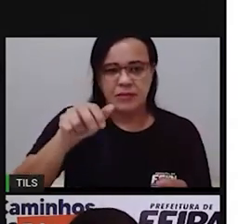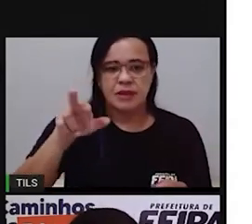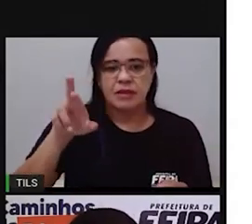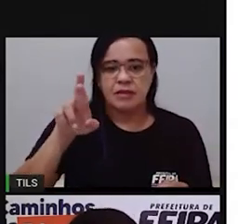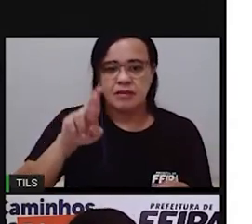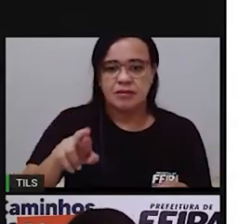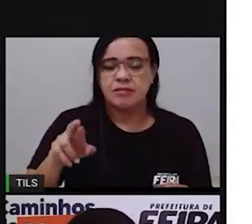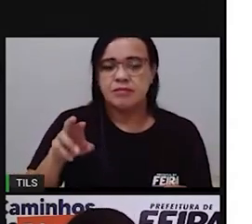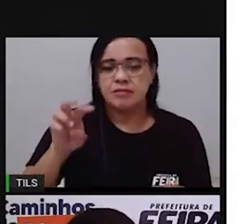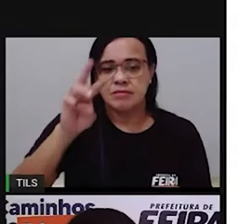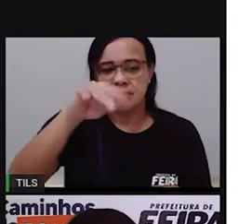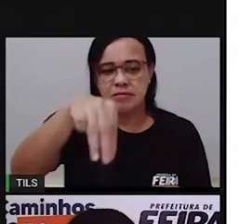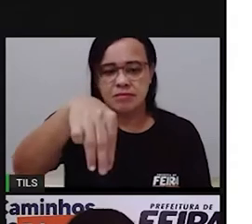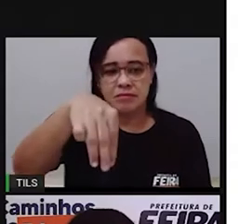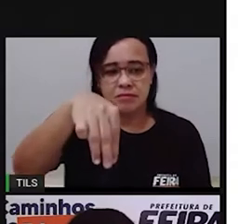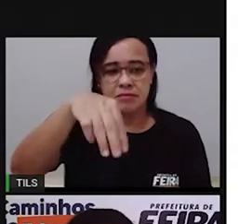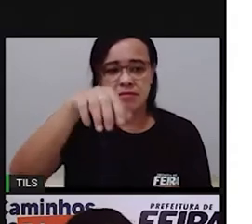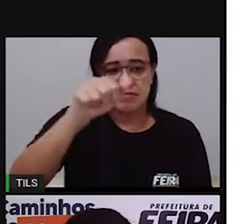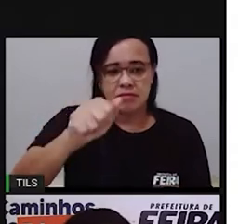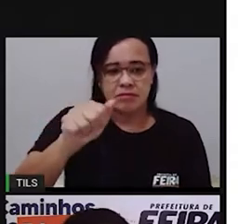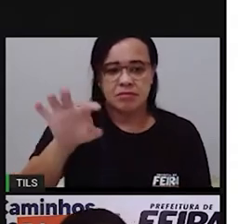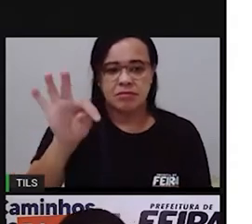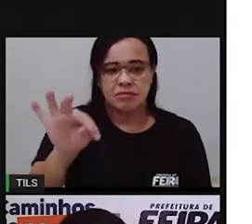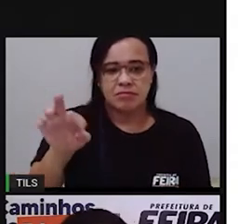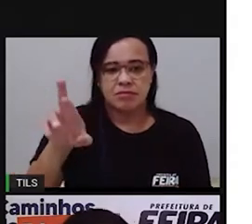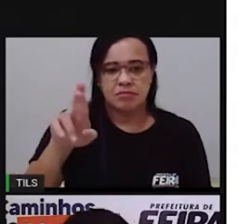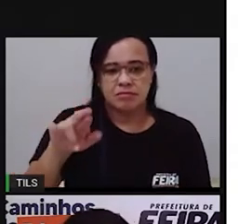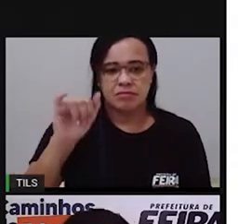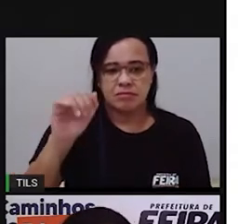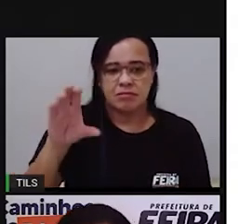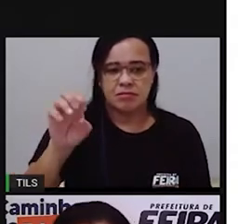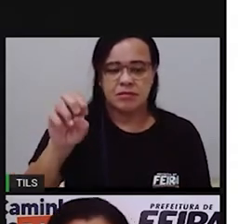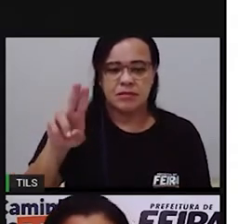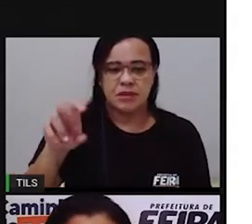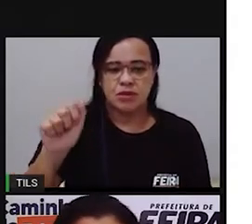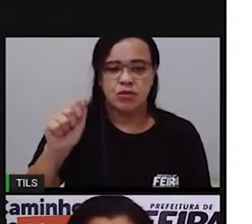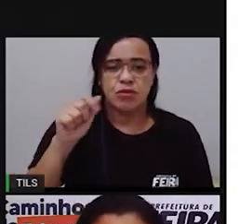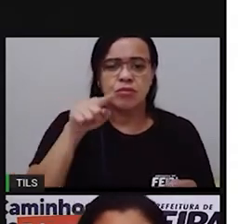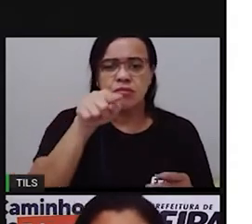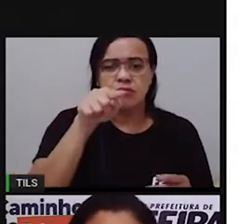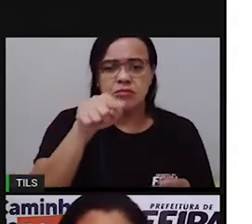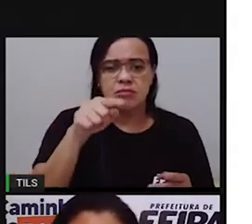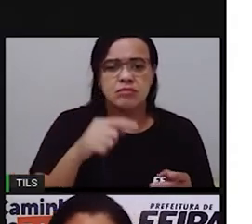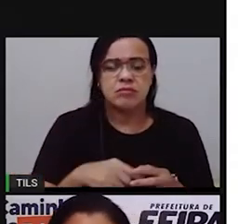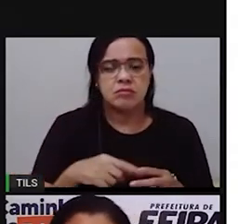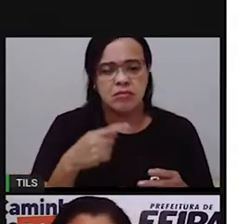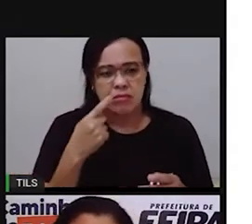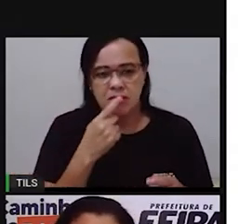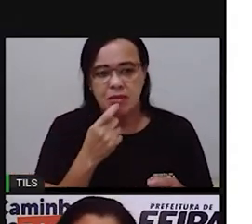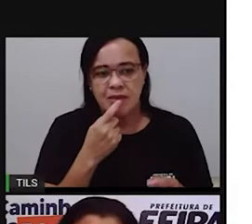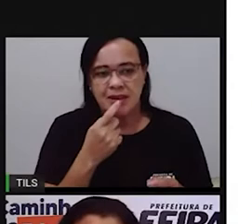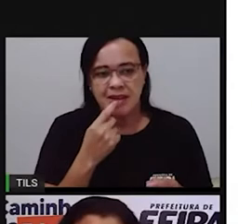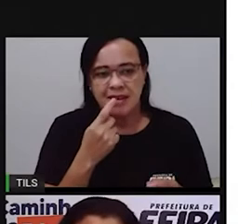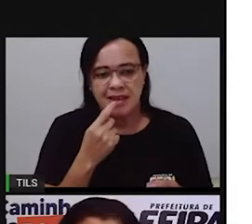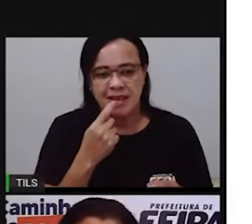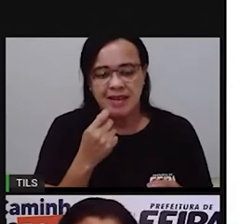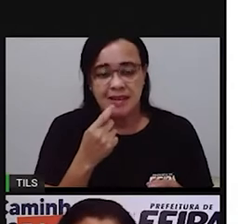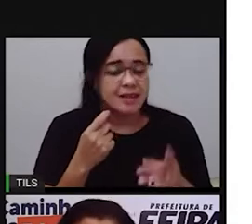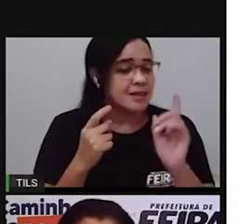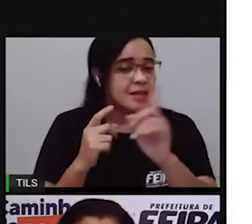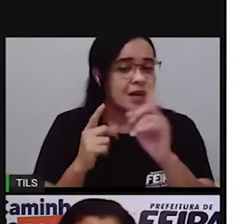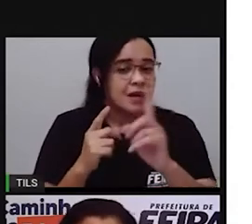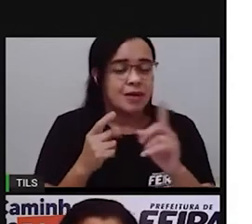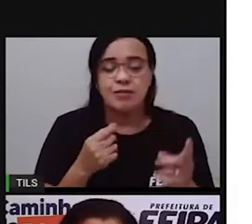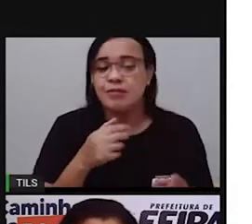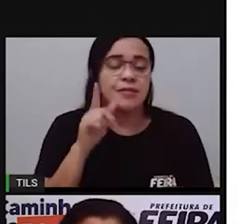você consegue ver aqui nesse espaço onde eu estou marcando aqui você consegue ver o número de matrícula